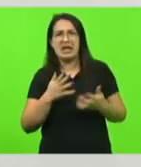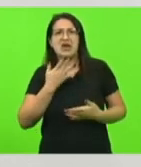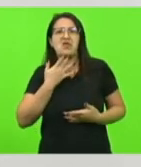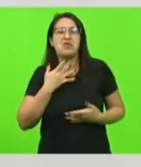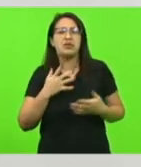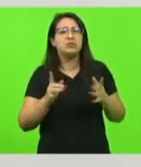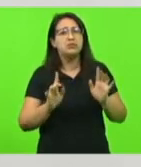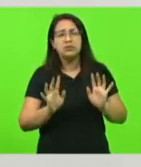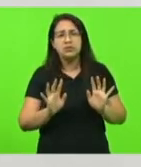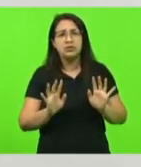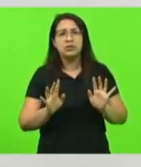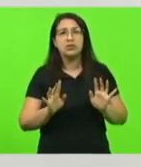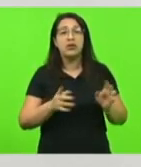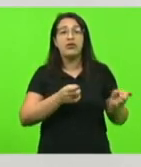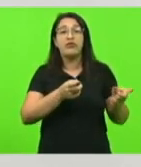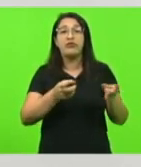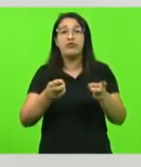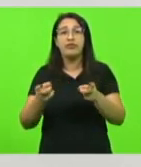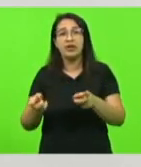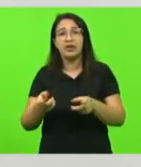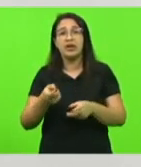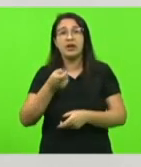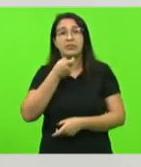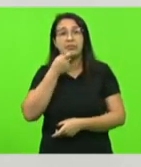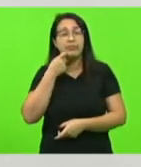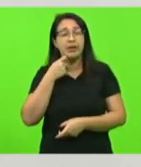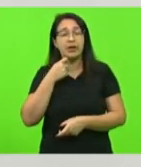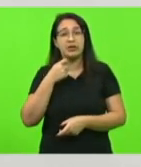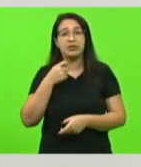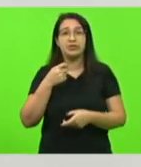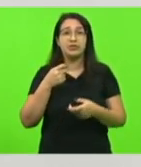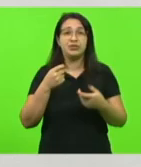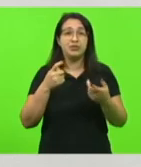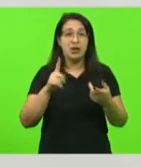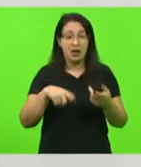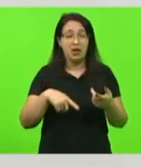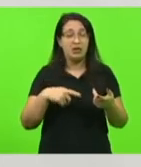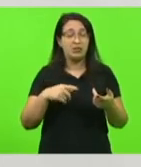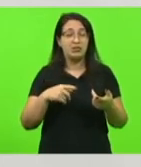pescado deles na par da tarde e ter dinheiro para comer no dia seguinte é para isso